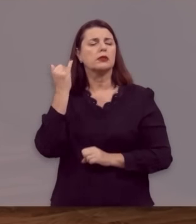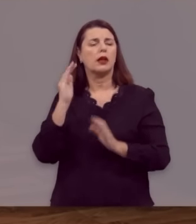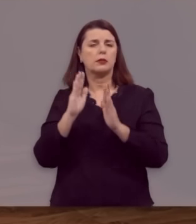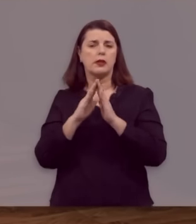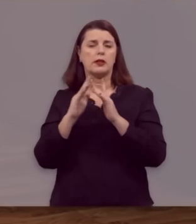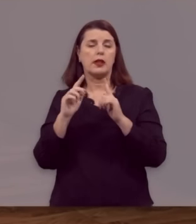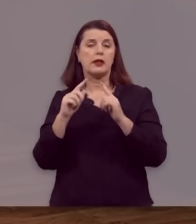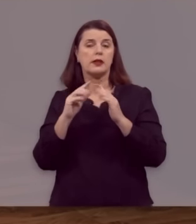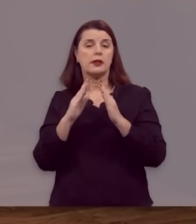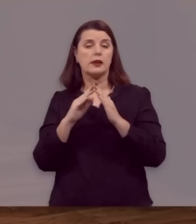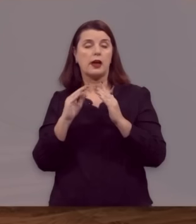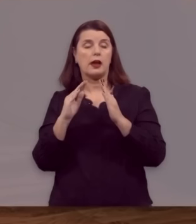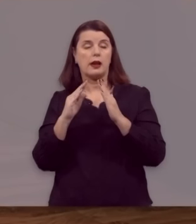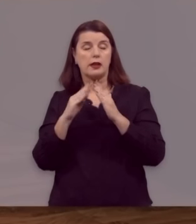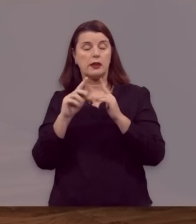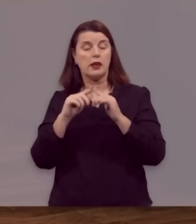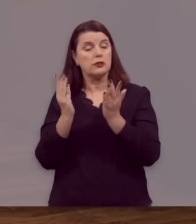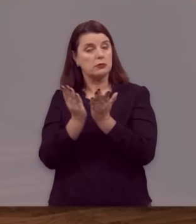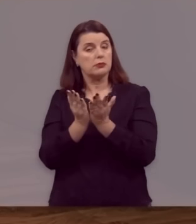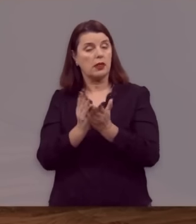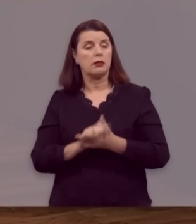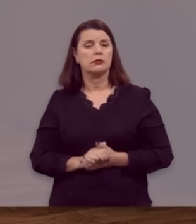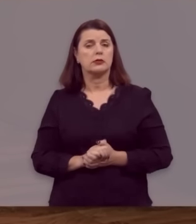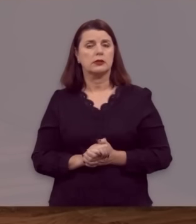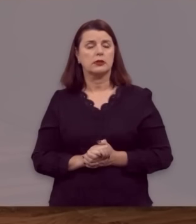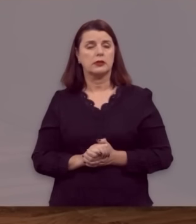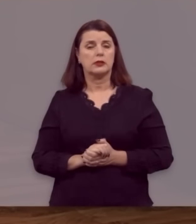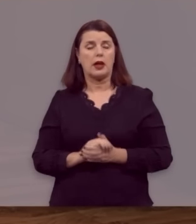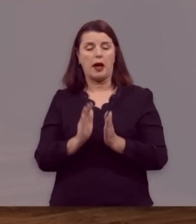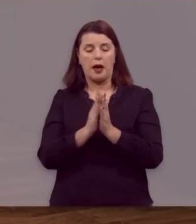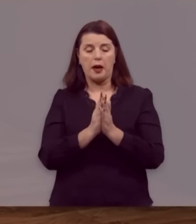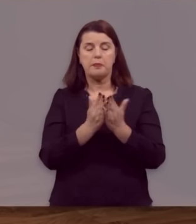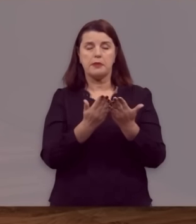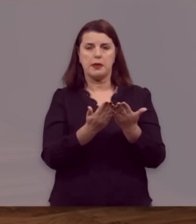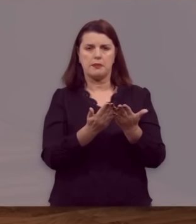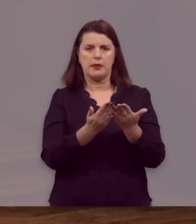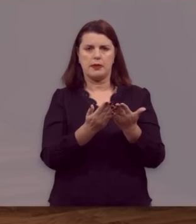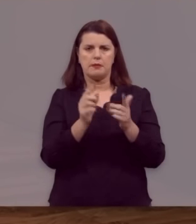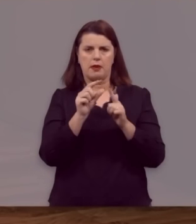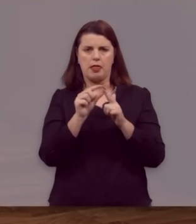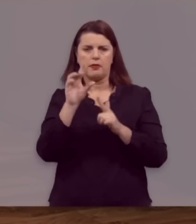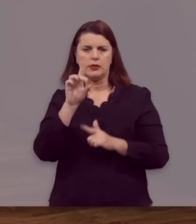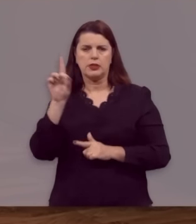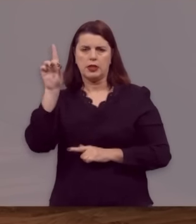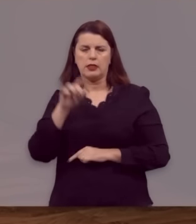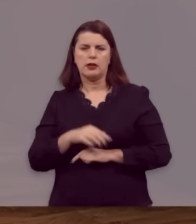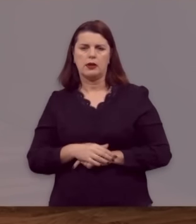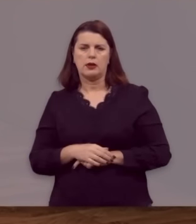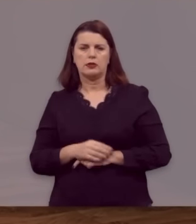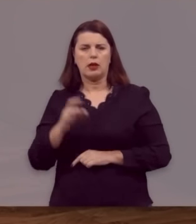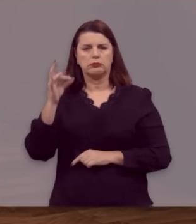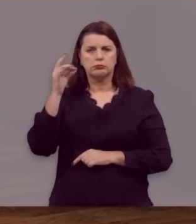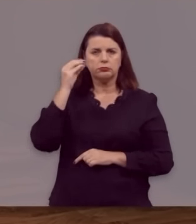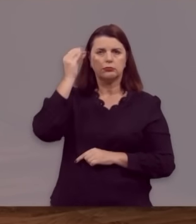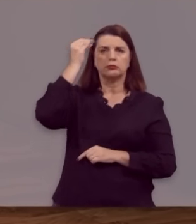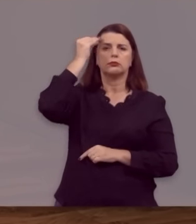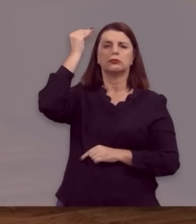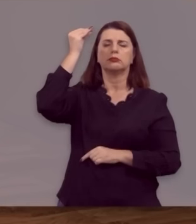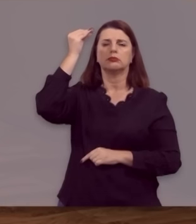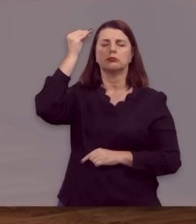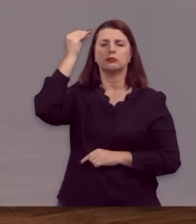Igreja protestante. É que a Bíblia, a Palavra de Deus, é inspirada,